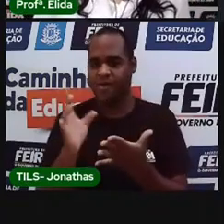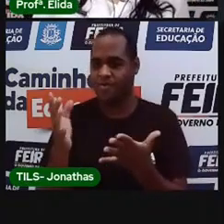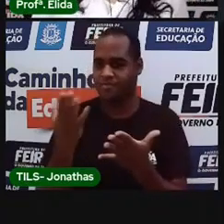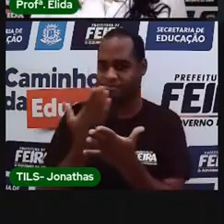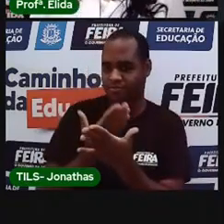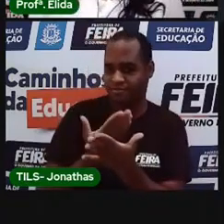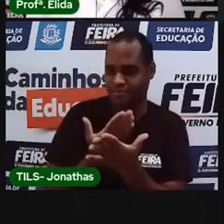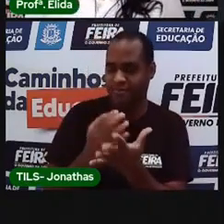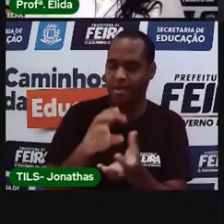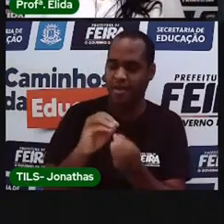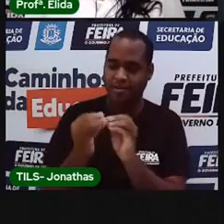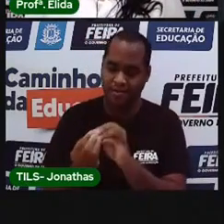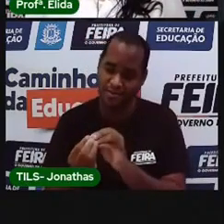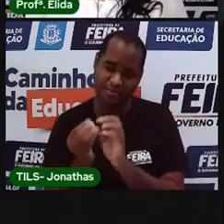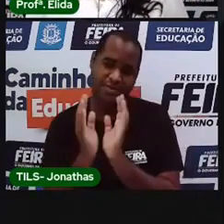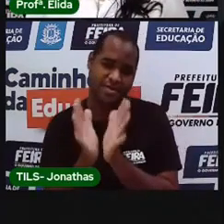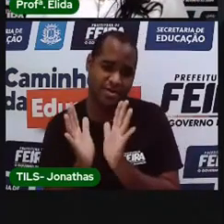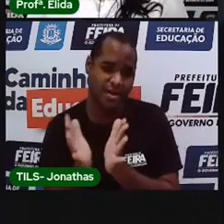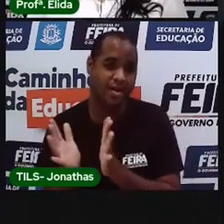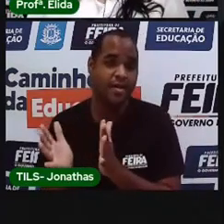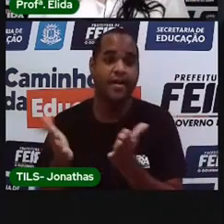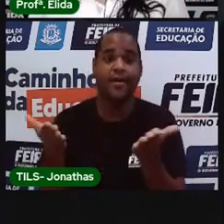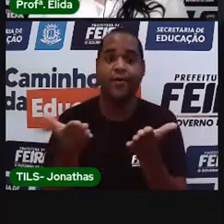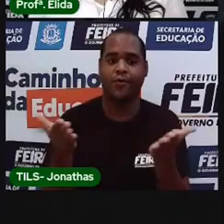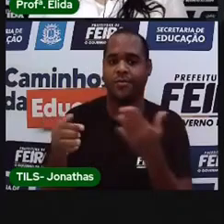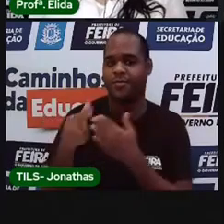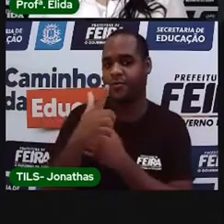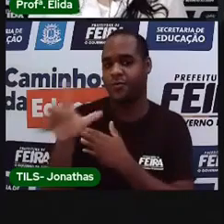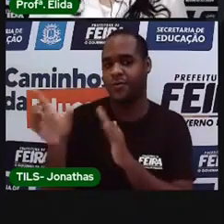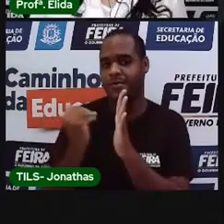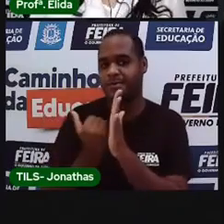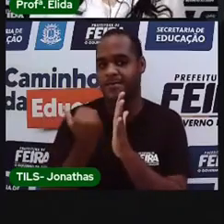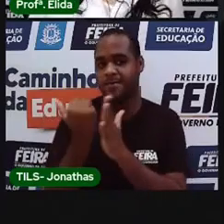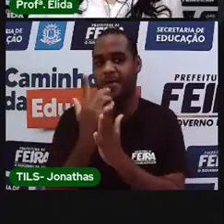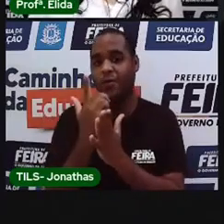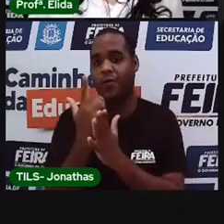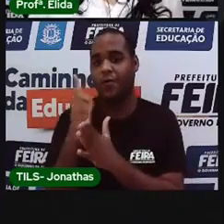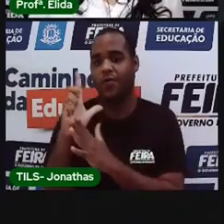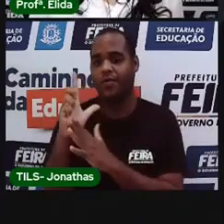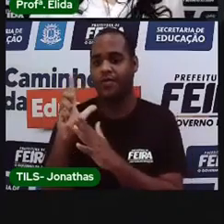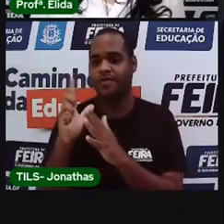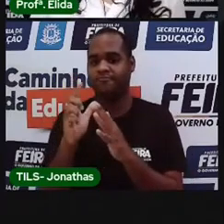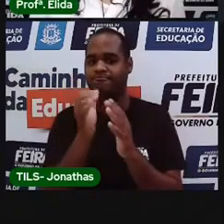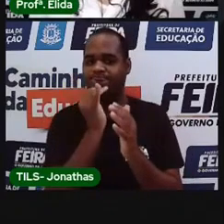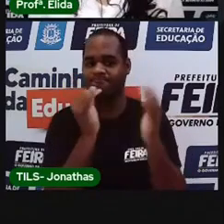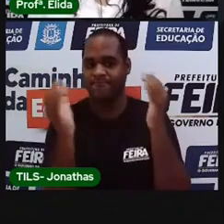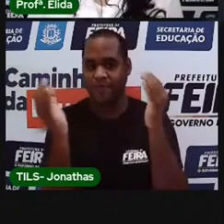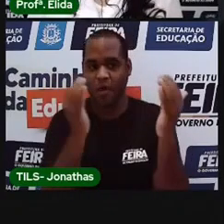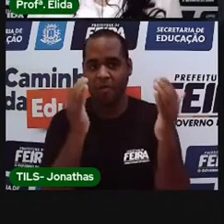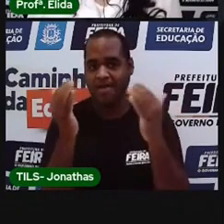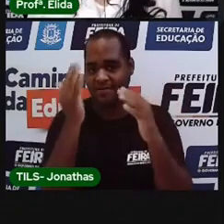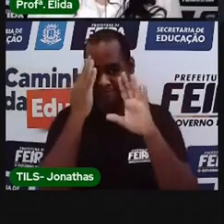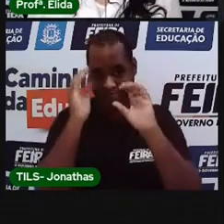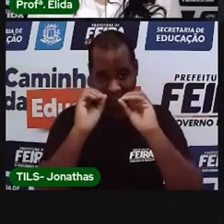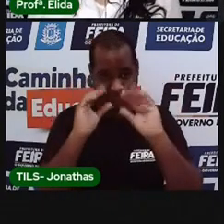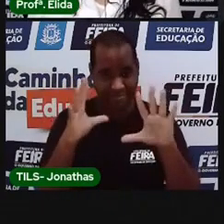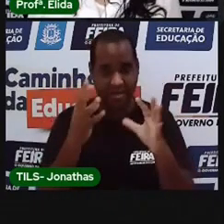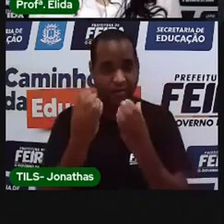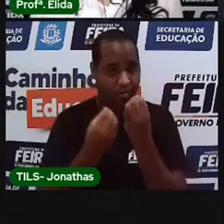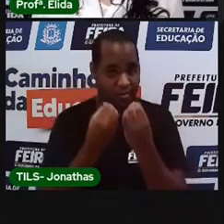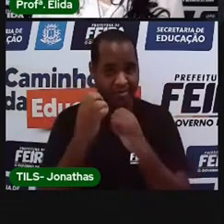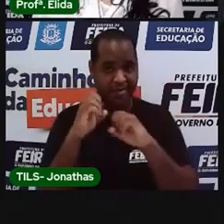bilhete, agora você vai fazer um bilhete ilustrado. Para a nossa atividade